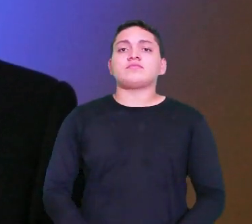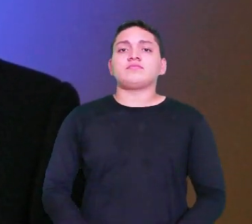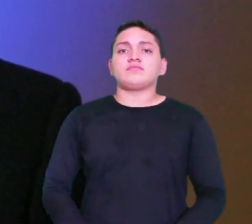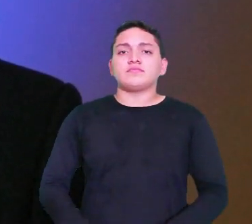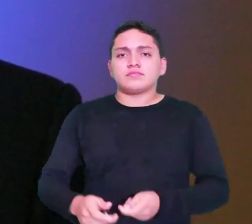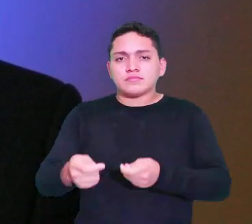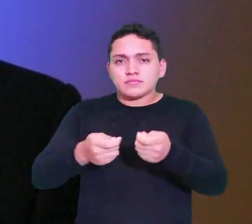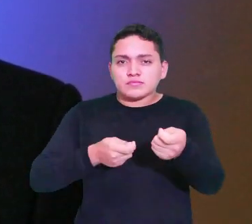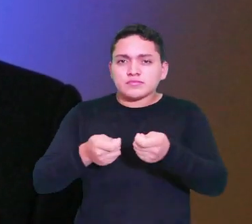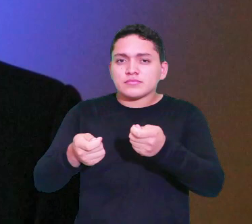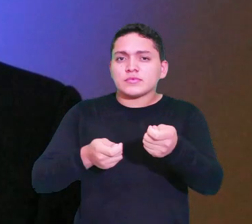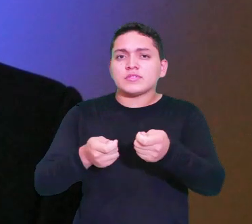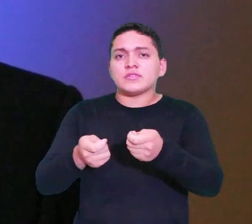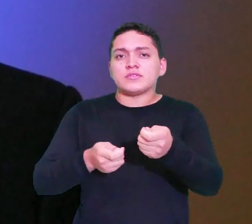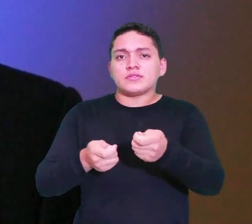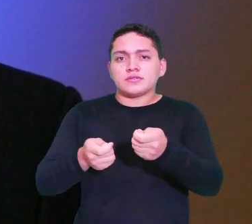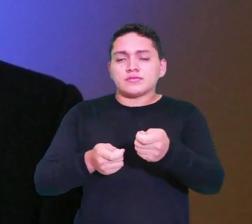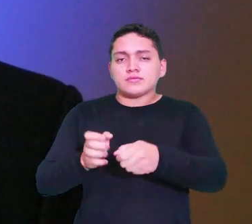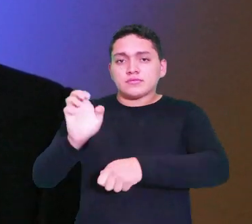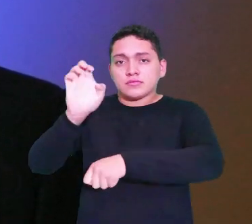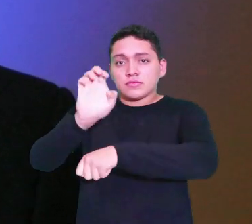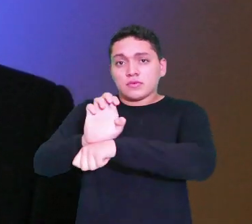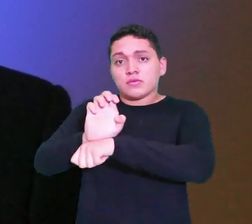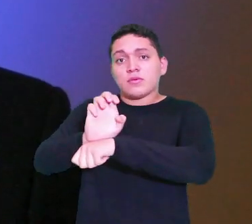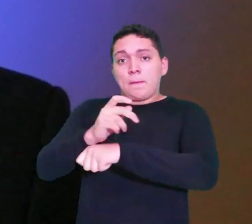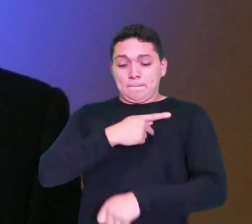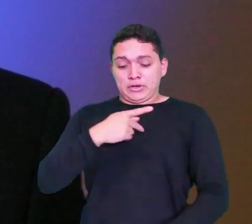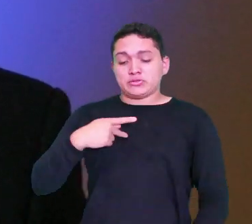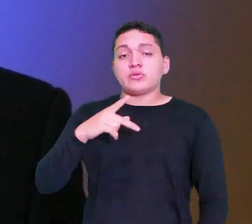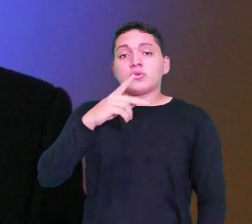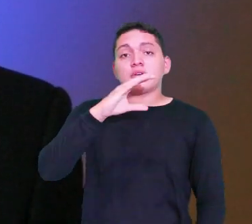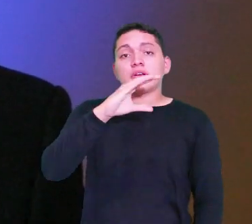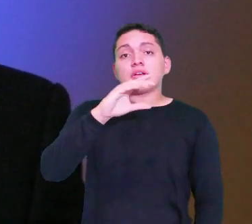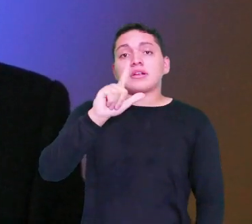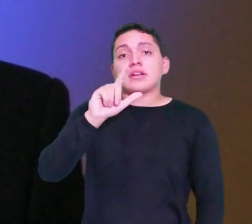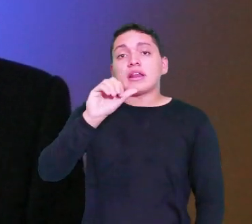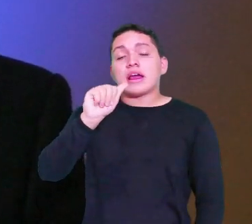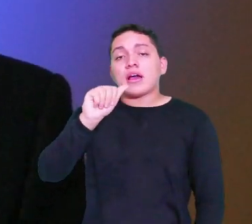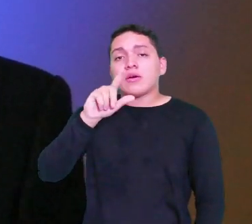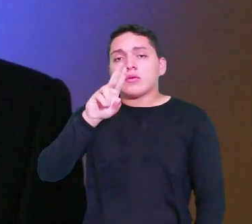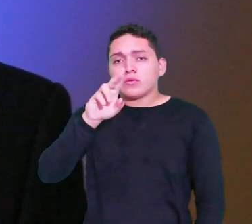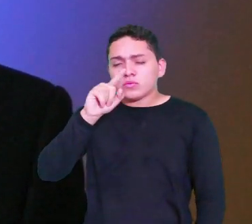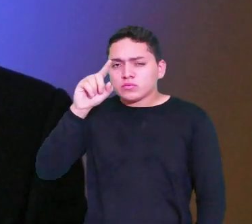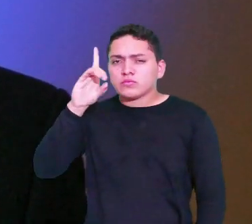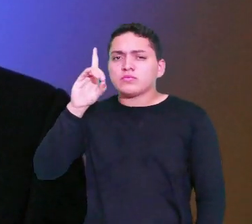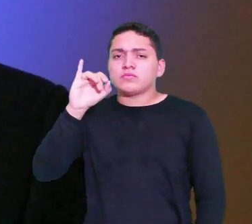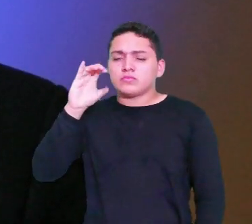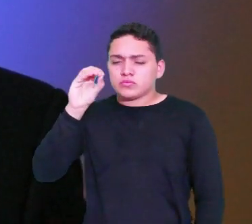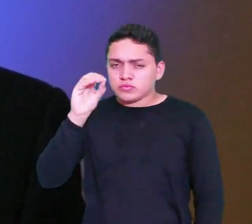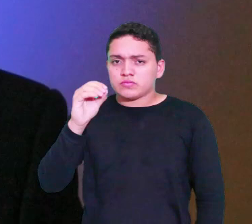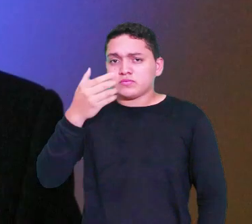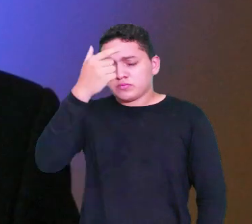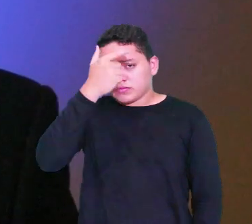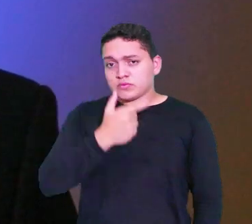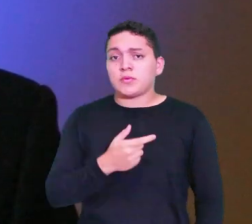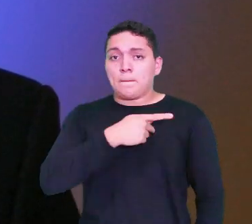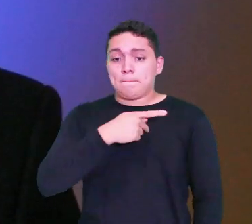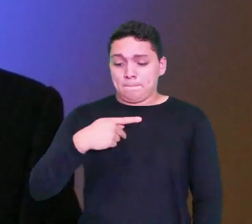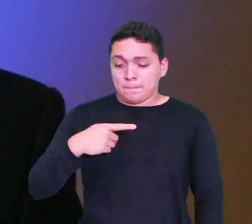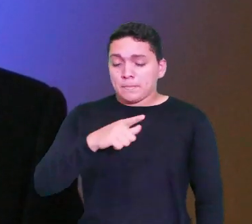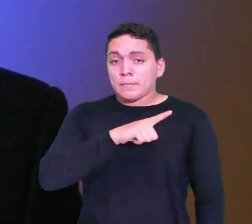Conselho da Família no Estado é o pastor Cláudio Frois Leite. Eu sou o pastor Luiz Rios dos Santos,